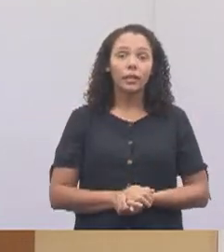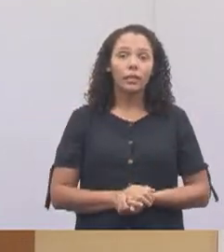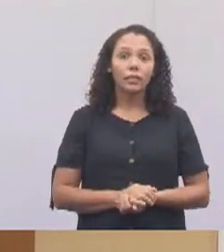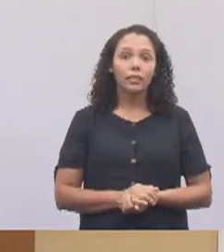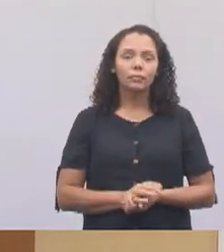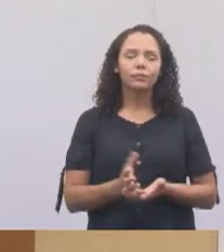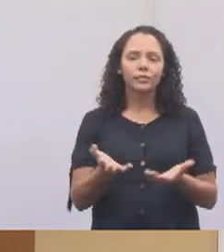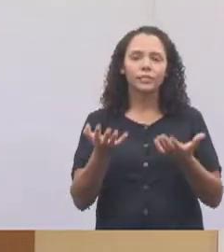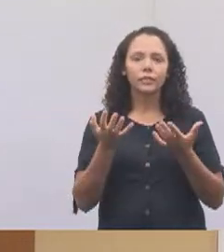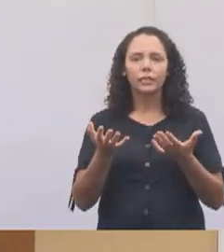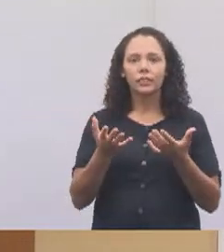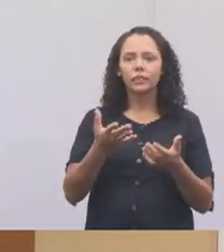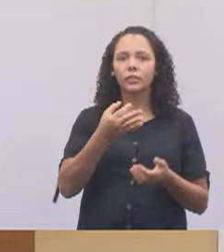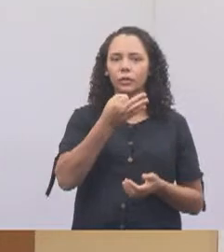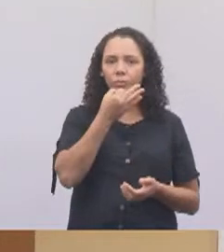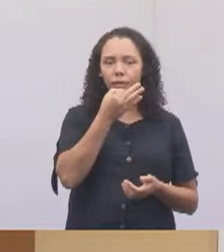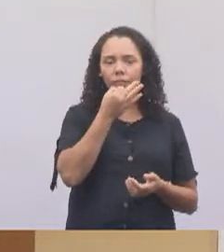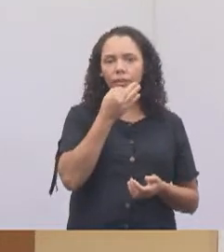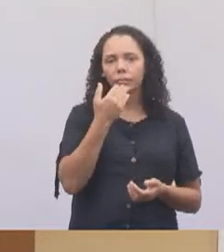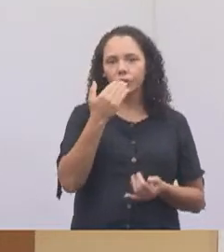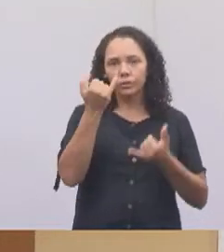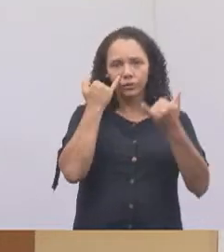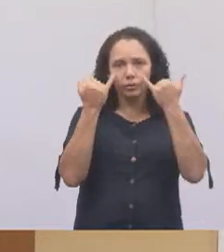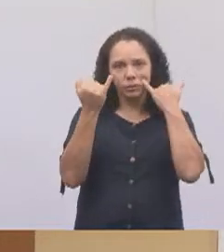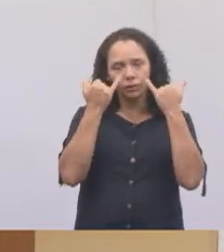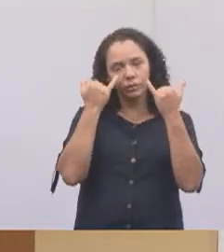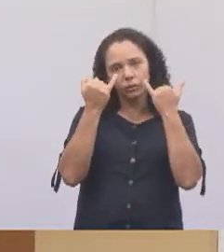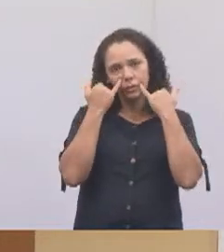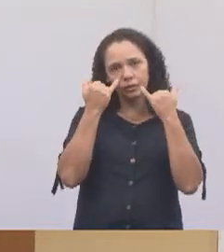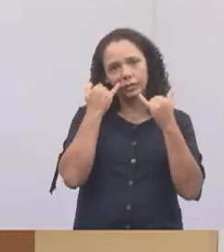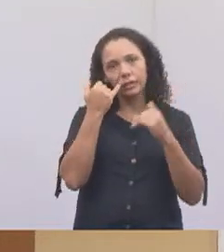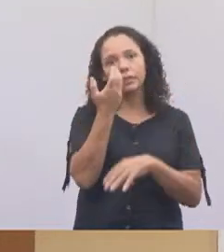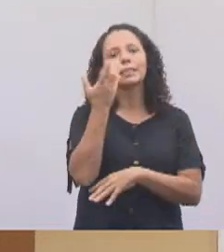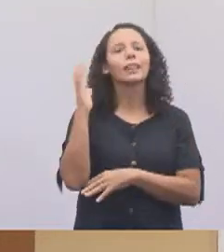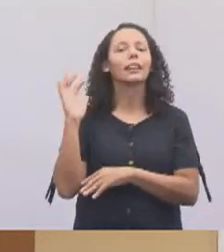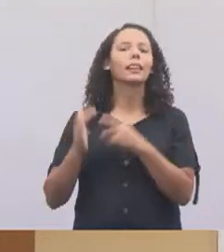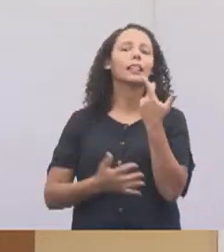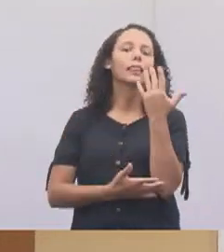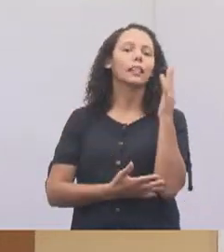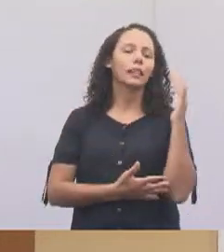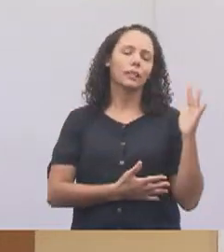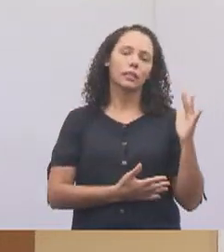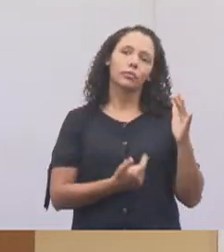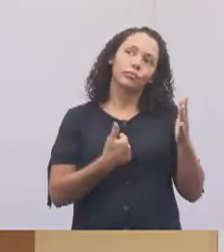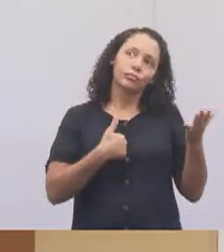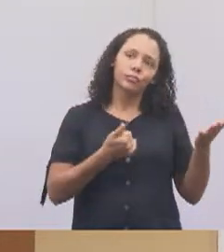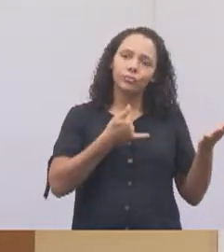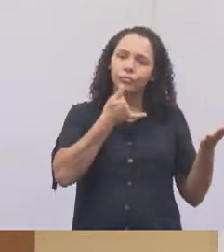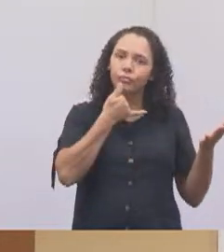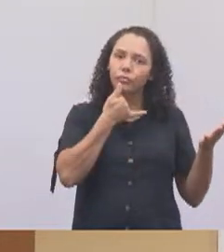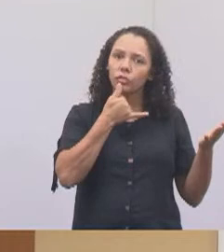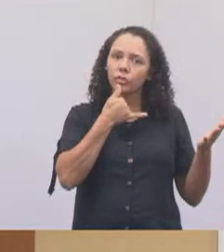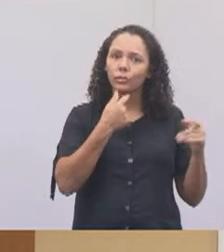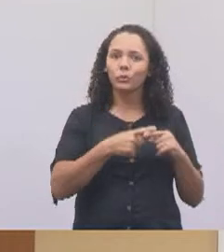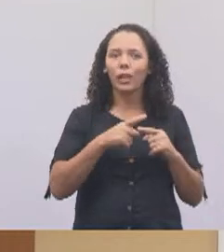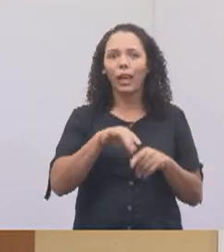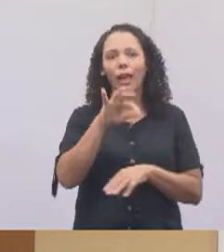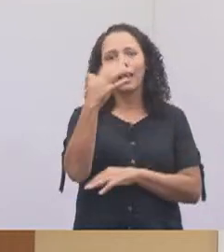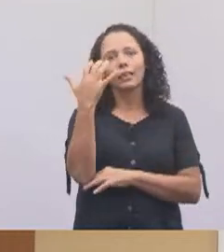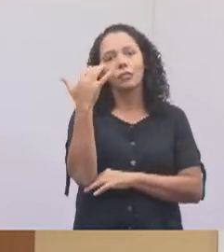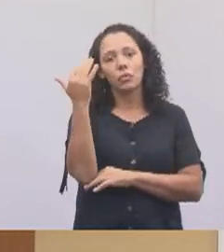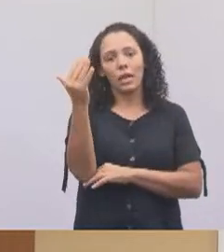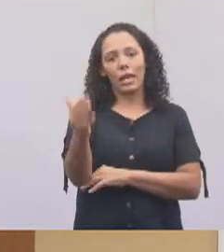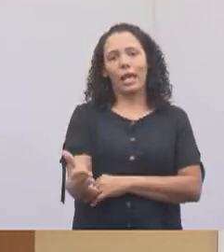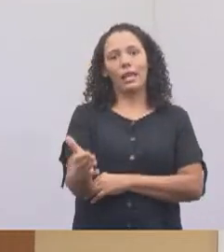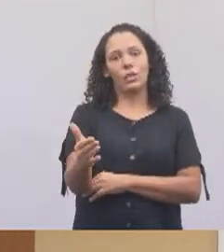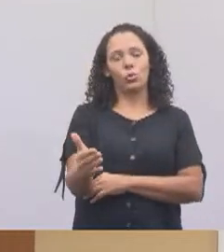Mas eu gostaria de fazer esse comentário por causa do vídeo de informação que fizeram aqui a respeito das árvores. Eu lamento sobre aquela árvore que caiu em